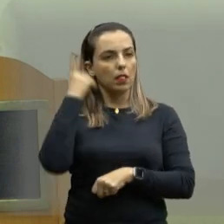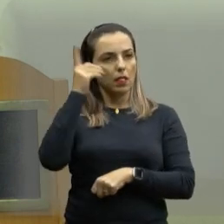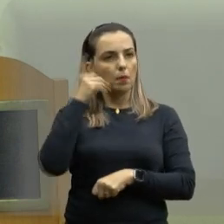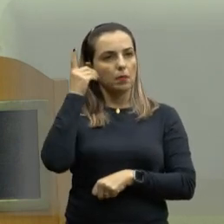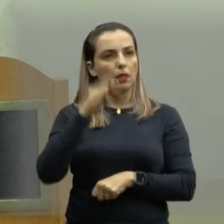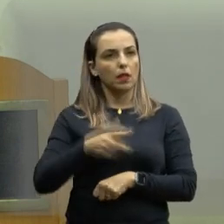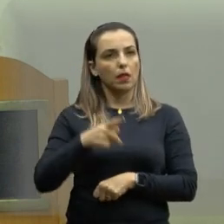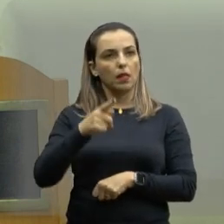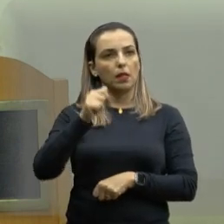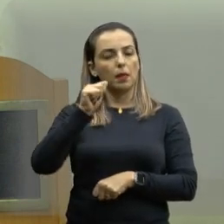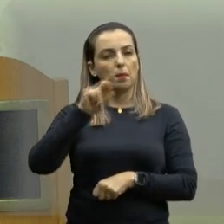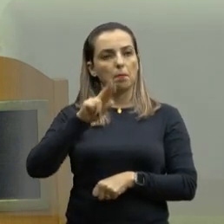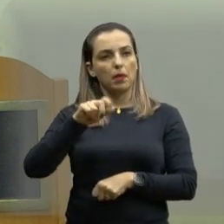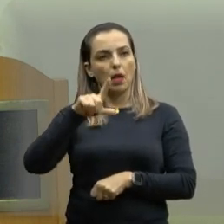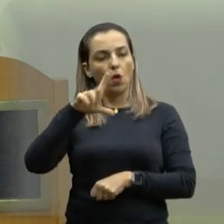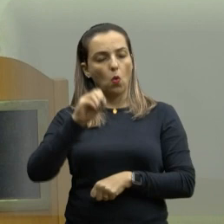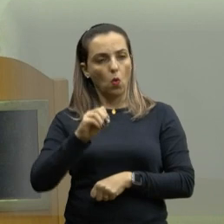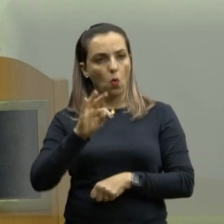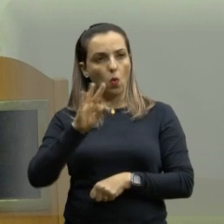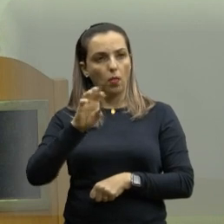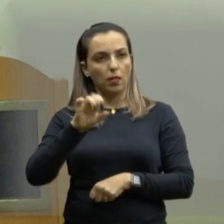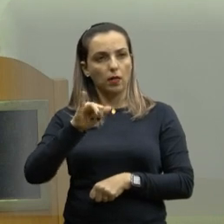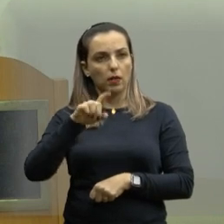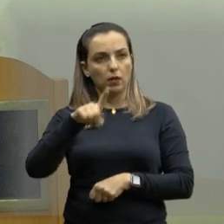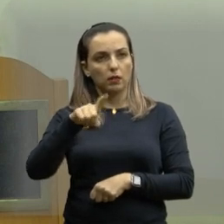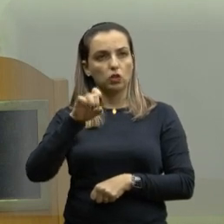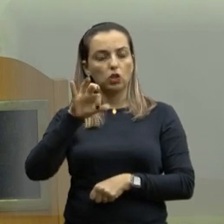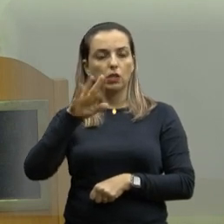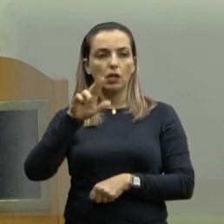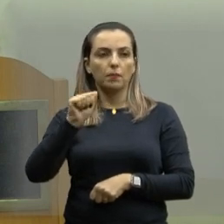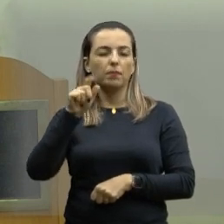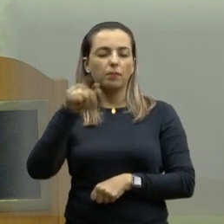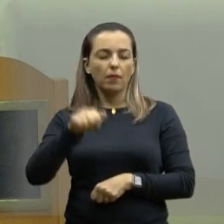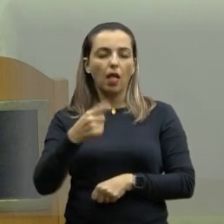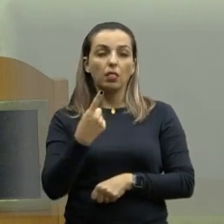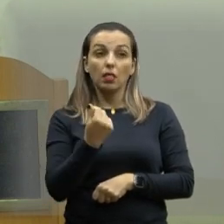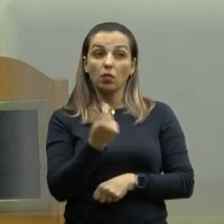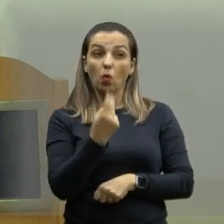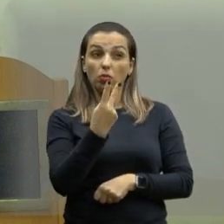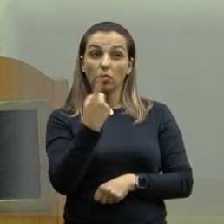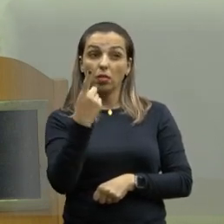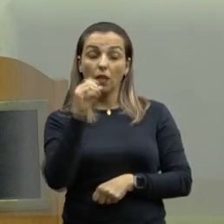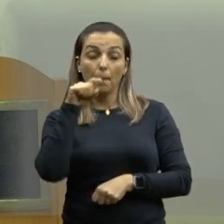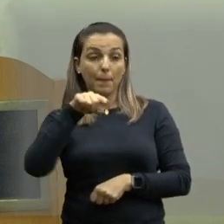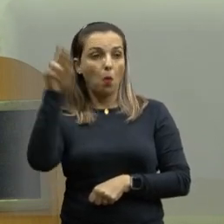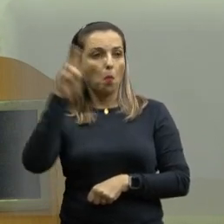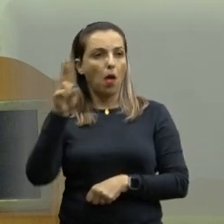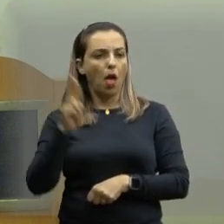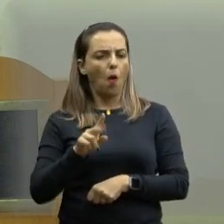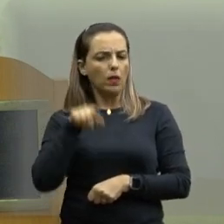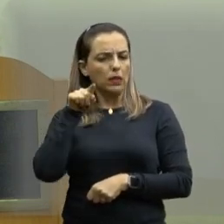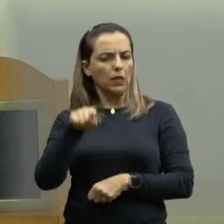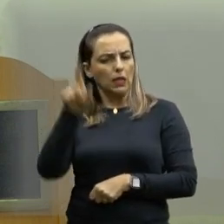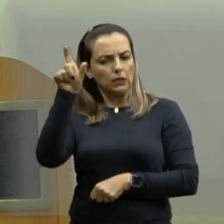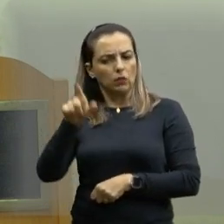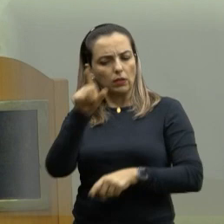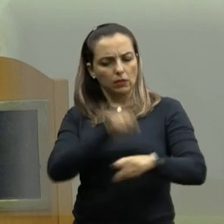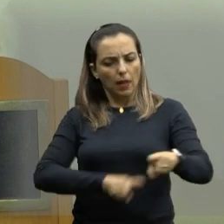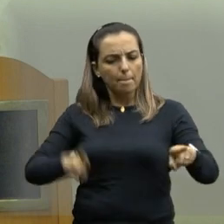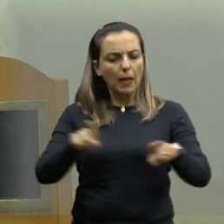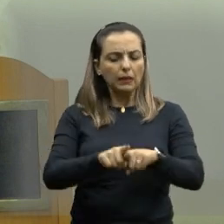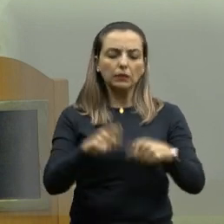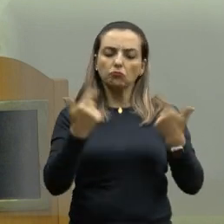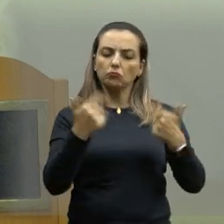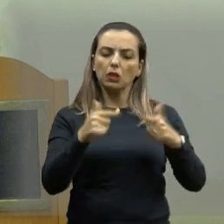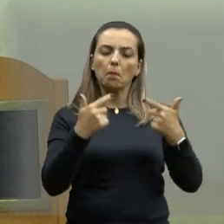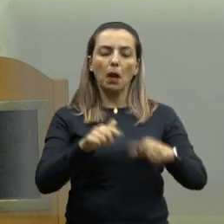Teixeira, no valor de 210 mil. Esse deputado que é muito parceiro do mandato e eu fico muito honrada de